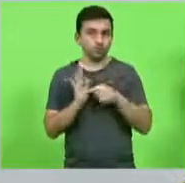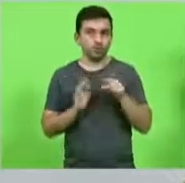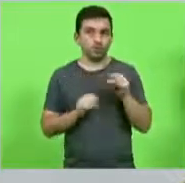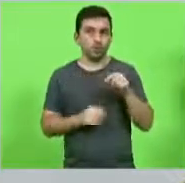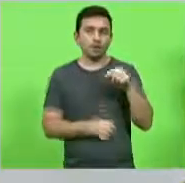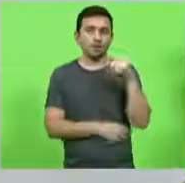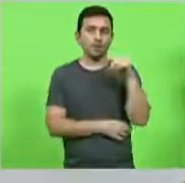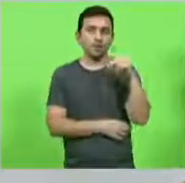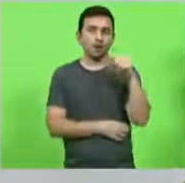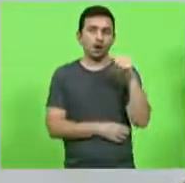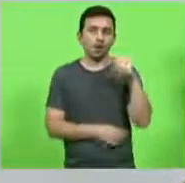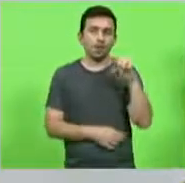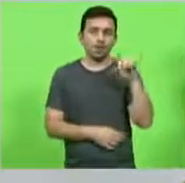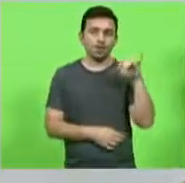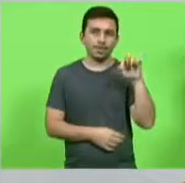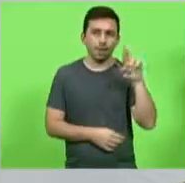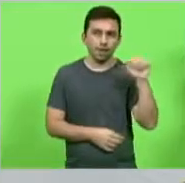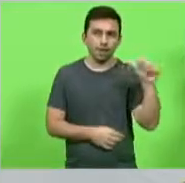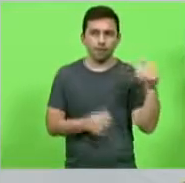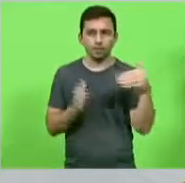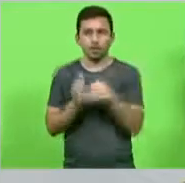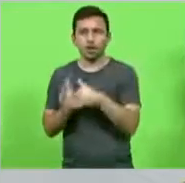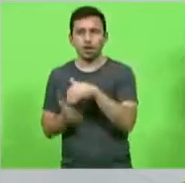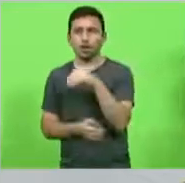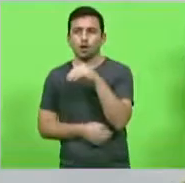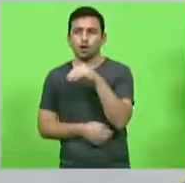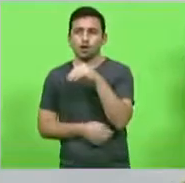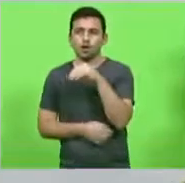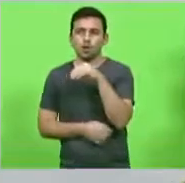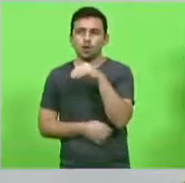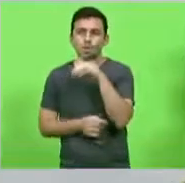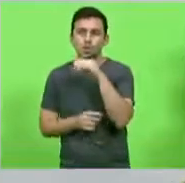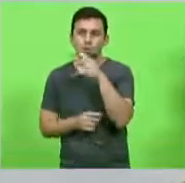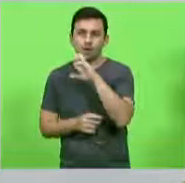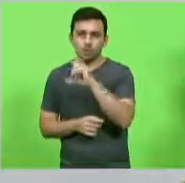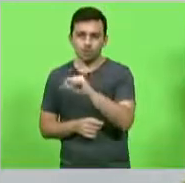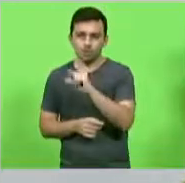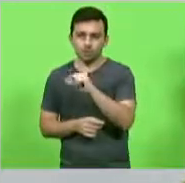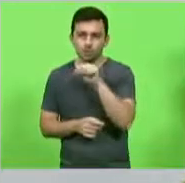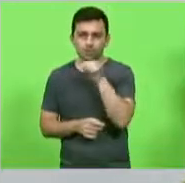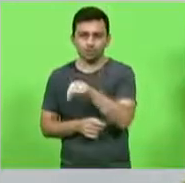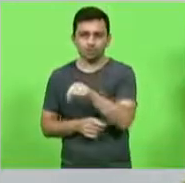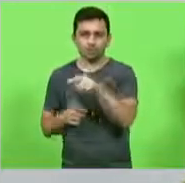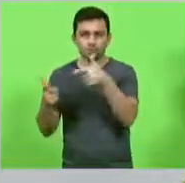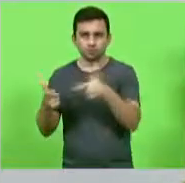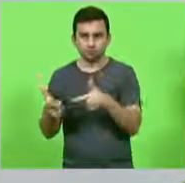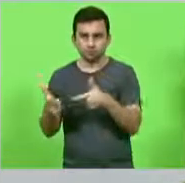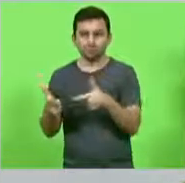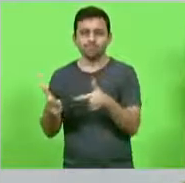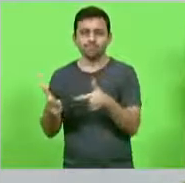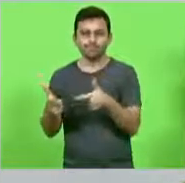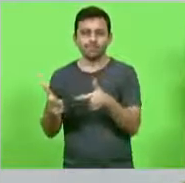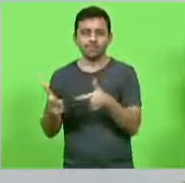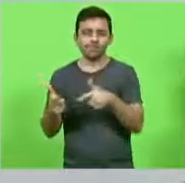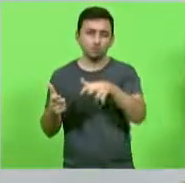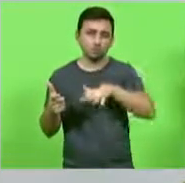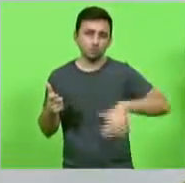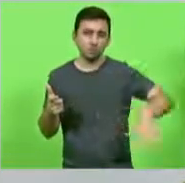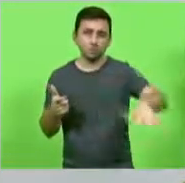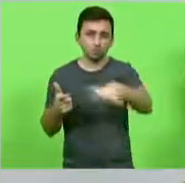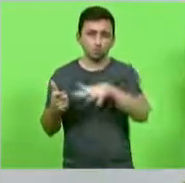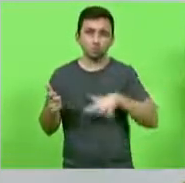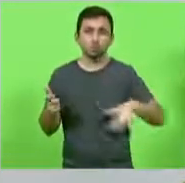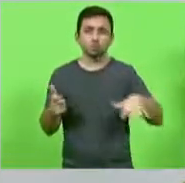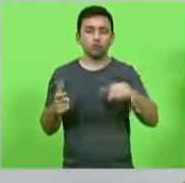Palmeira a Correia Pinto então vai trazer um desenvolvimento gigantesco para aquela macro região da